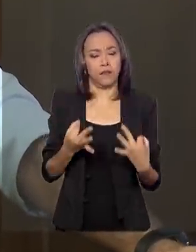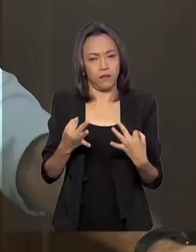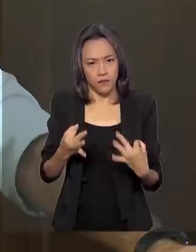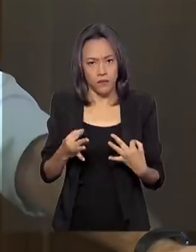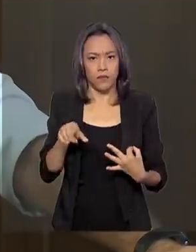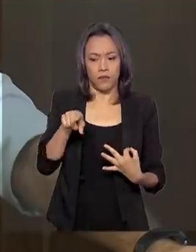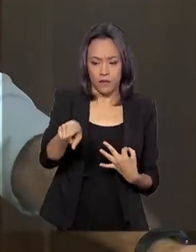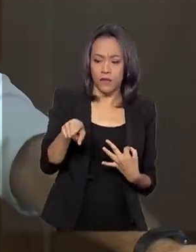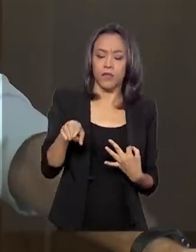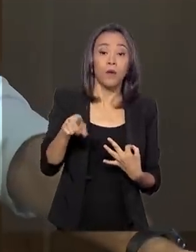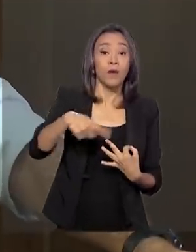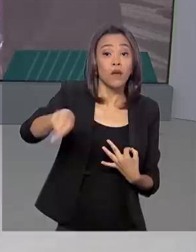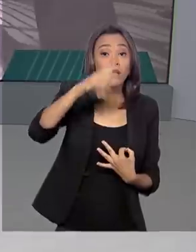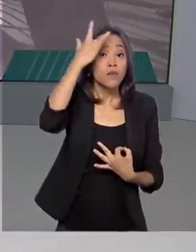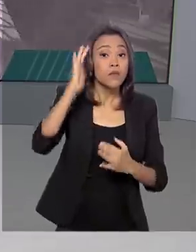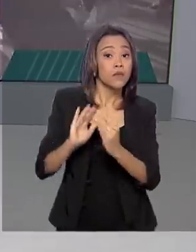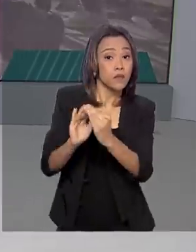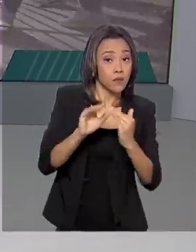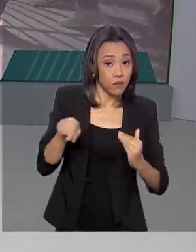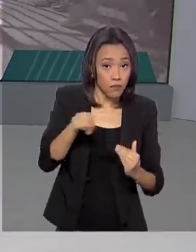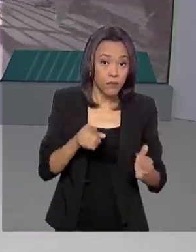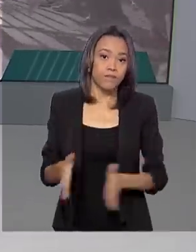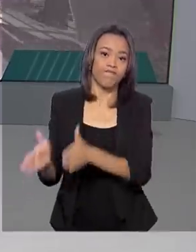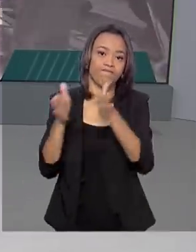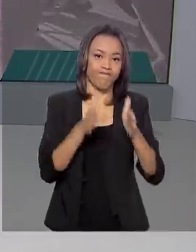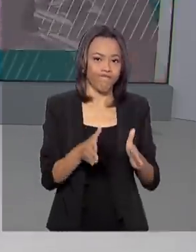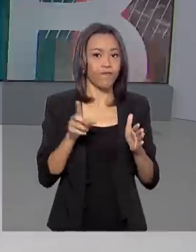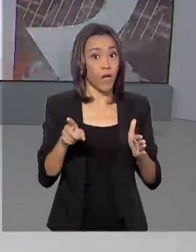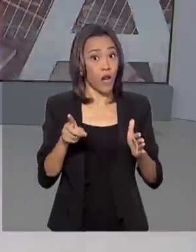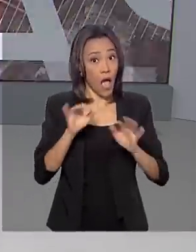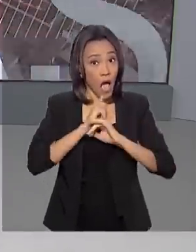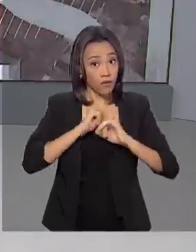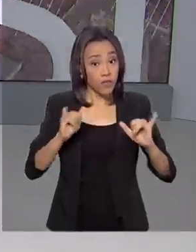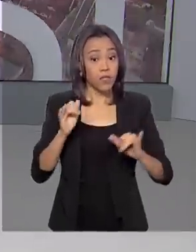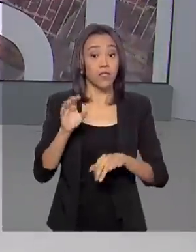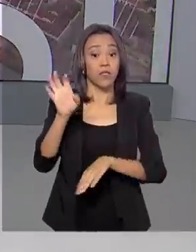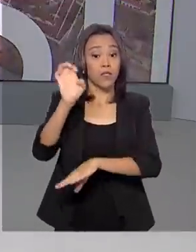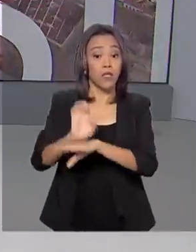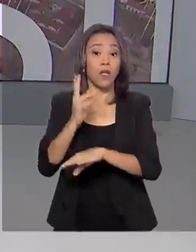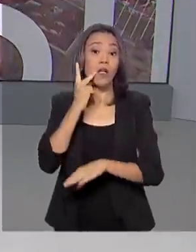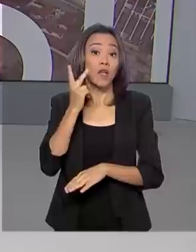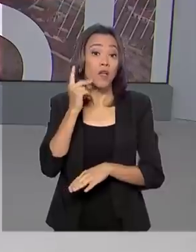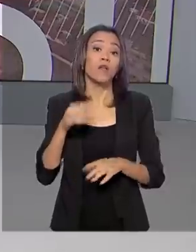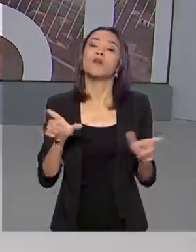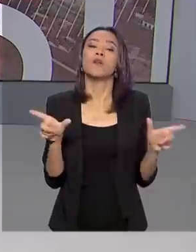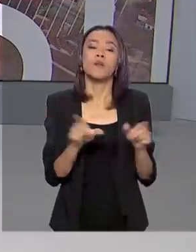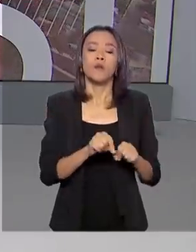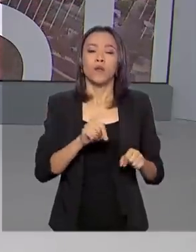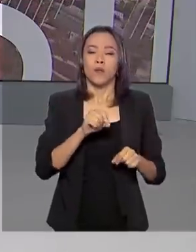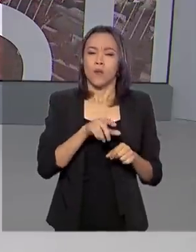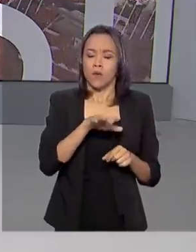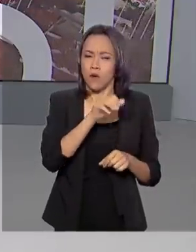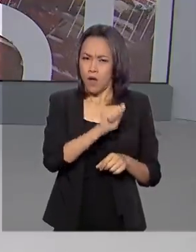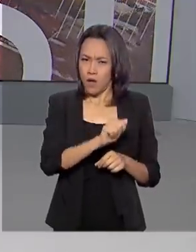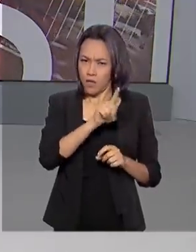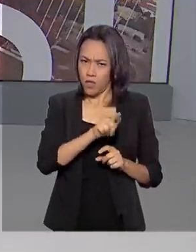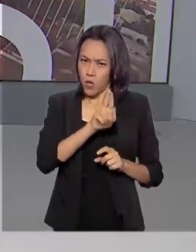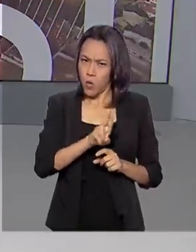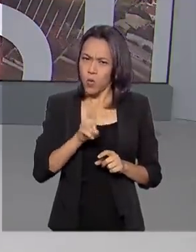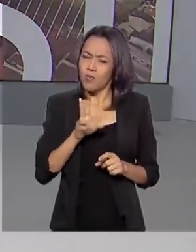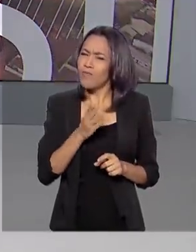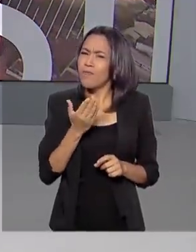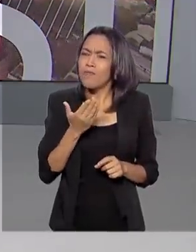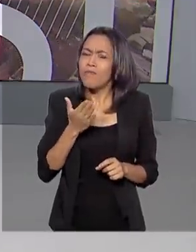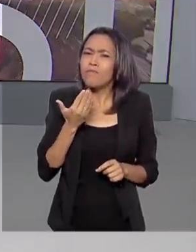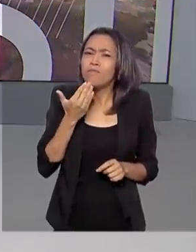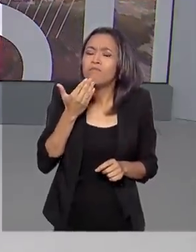à população local. E olha, durante a visita ao Ceará, o ministro da Advocacia Geral da União aproveitou para fazer um apelo para que